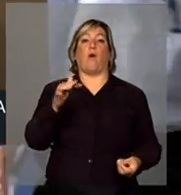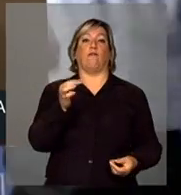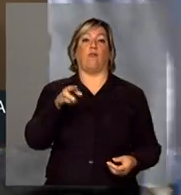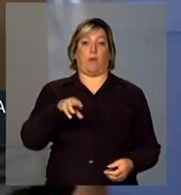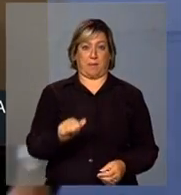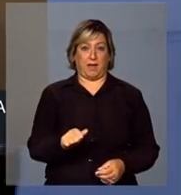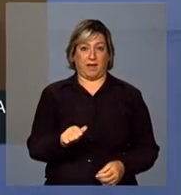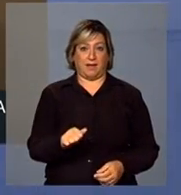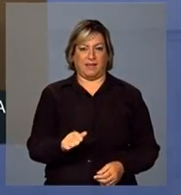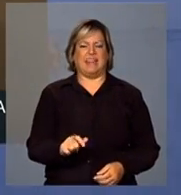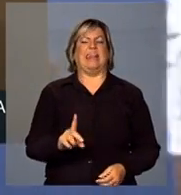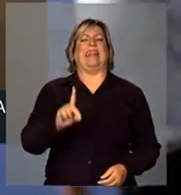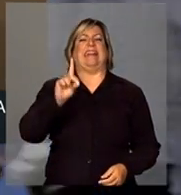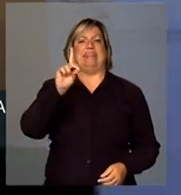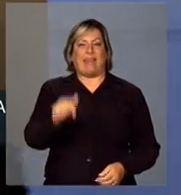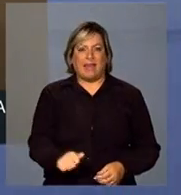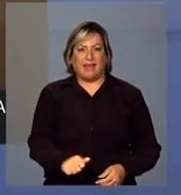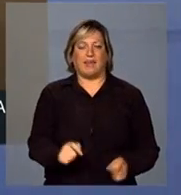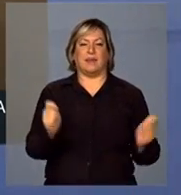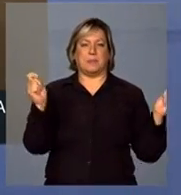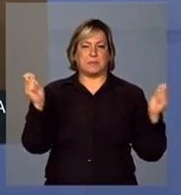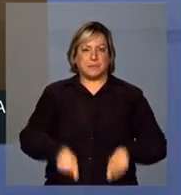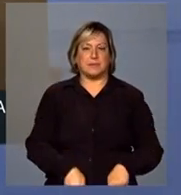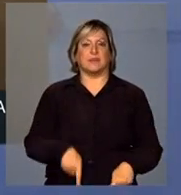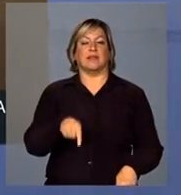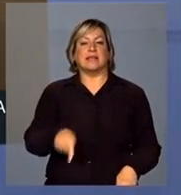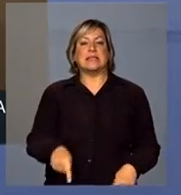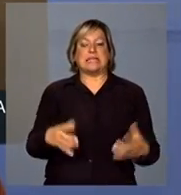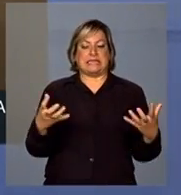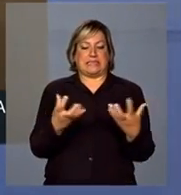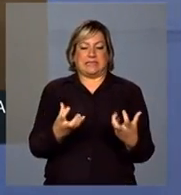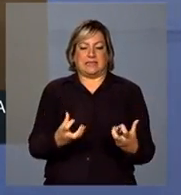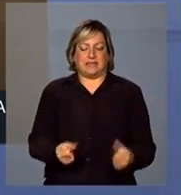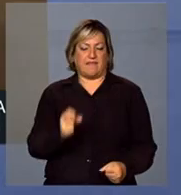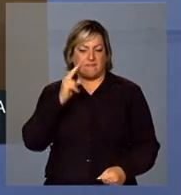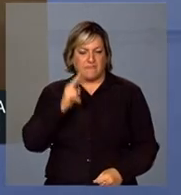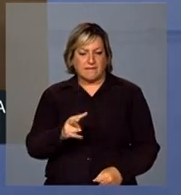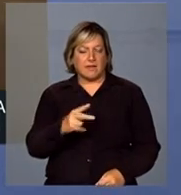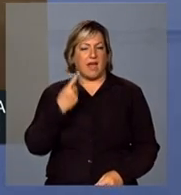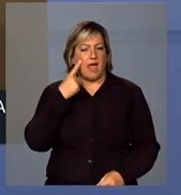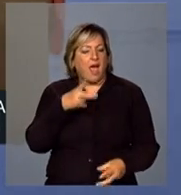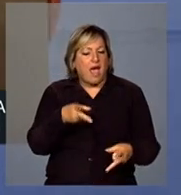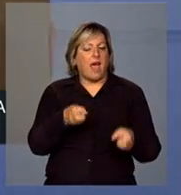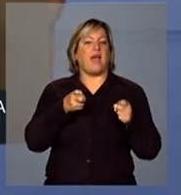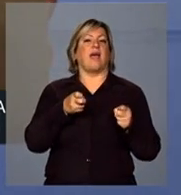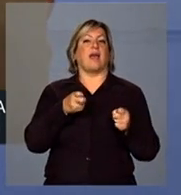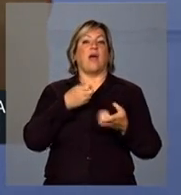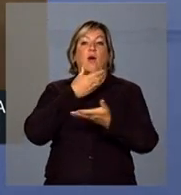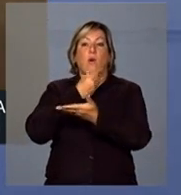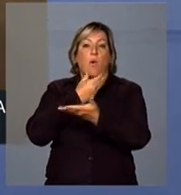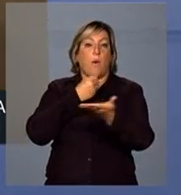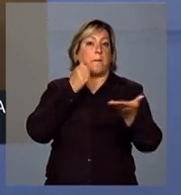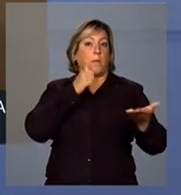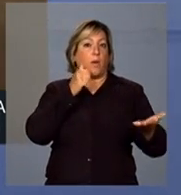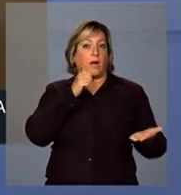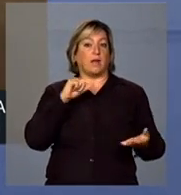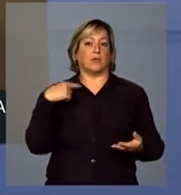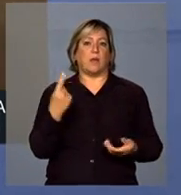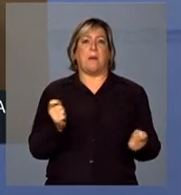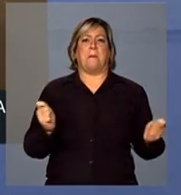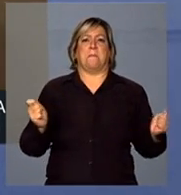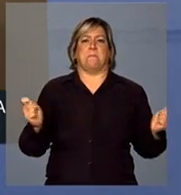seca olhando a seca e percebendo que o homem e a mulher são